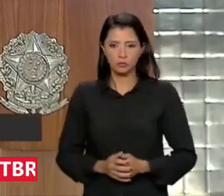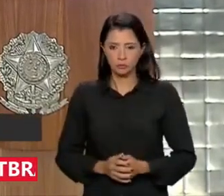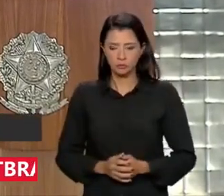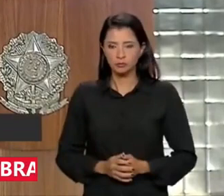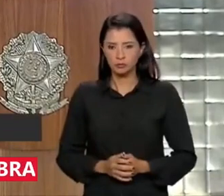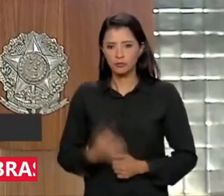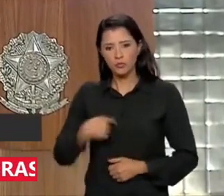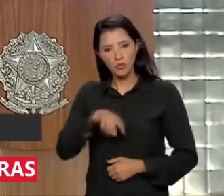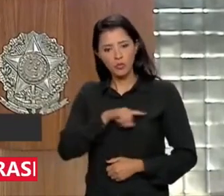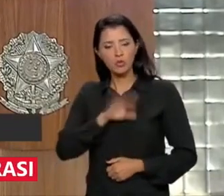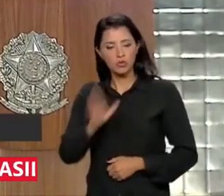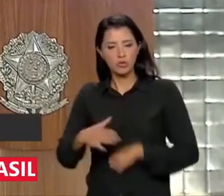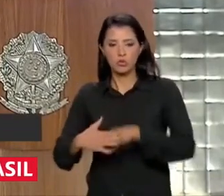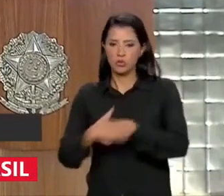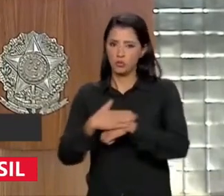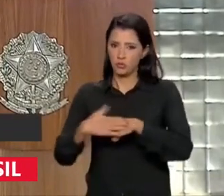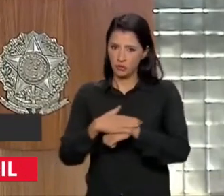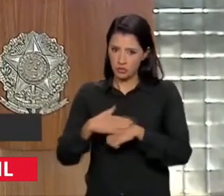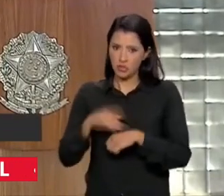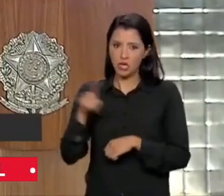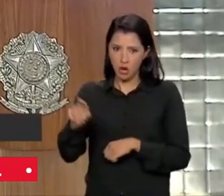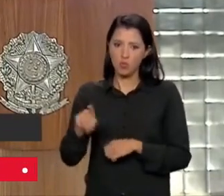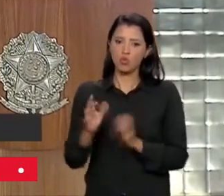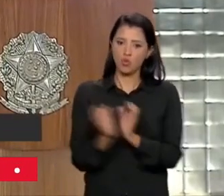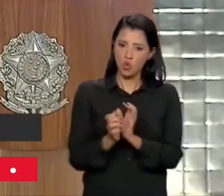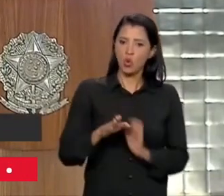Nós já conversamos com os BRICS,